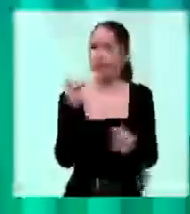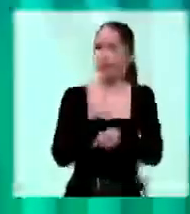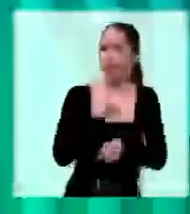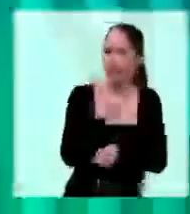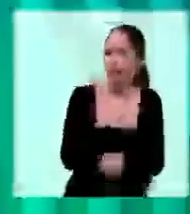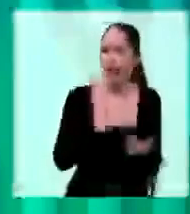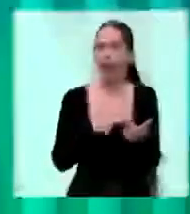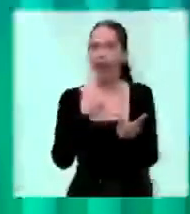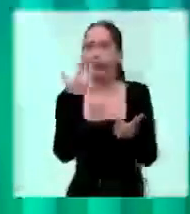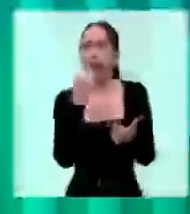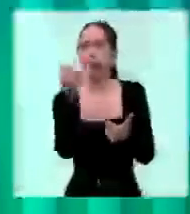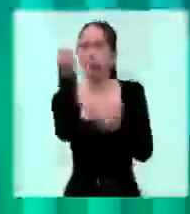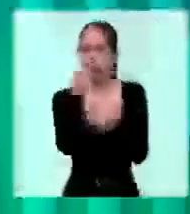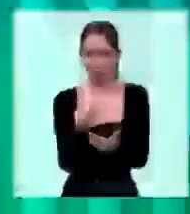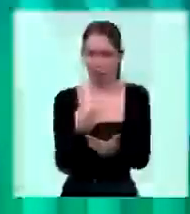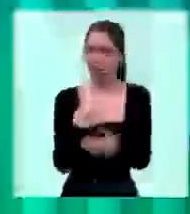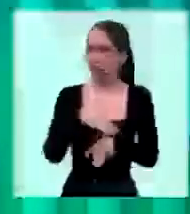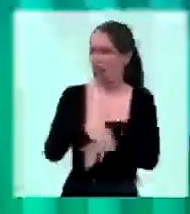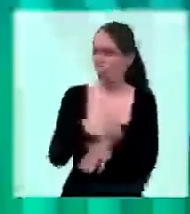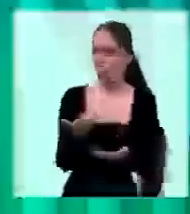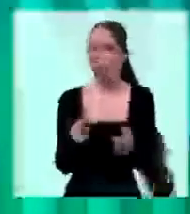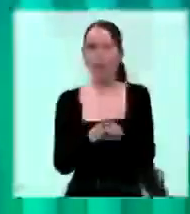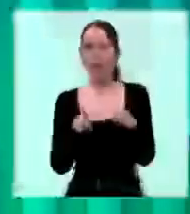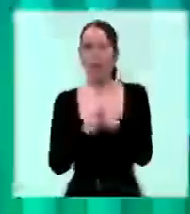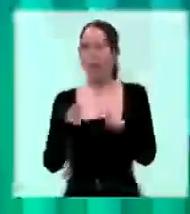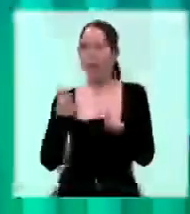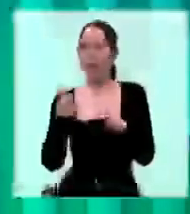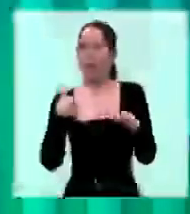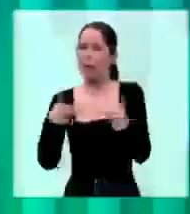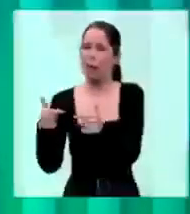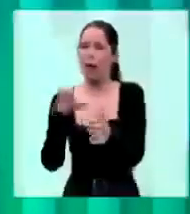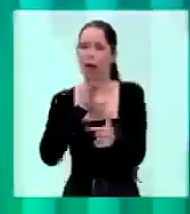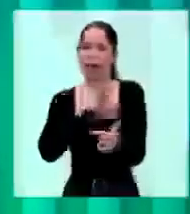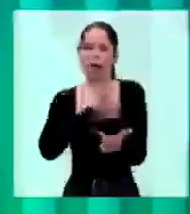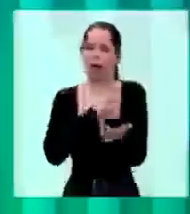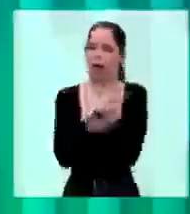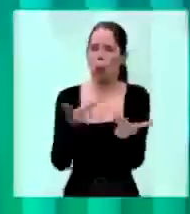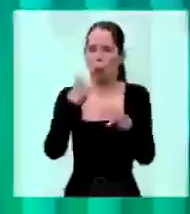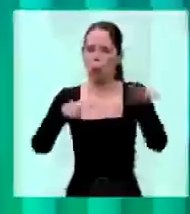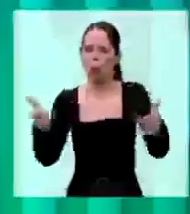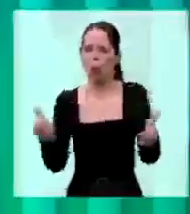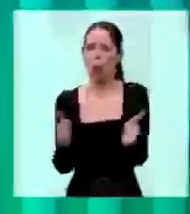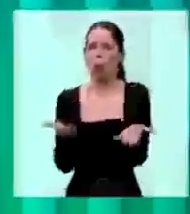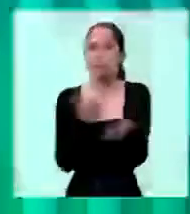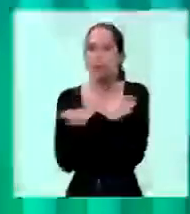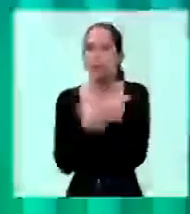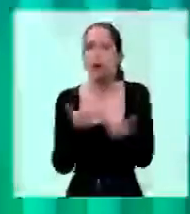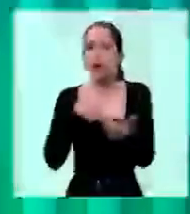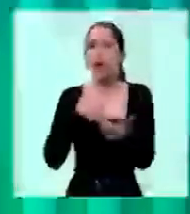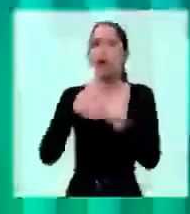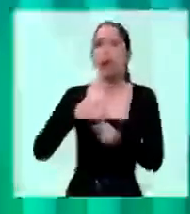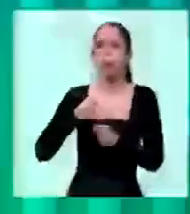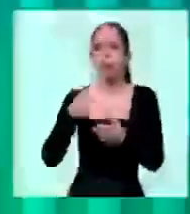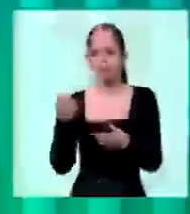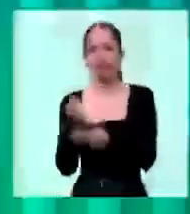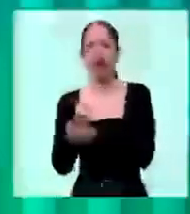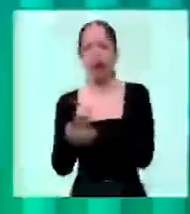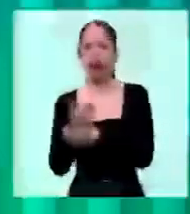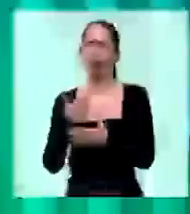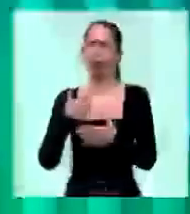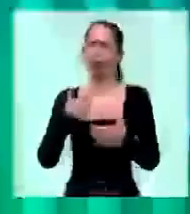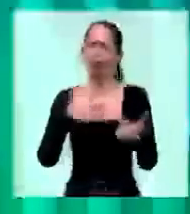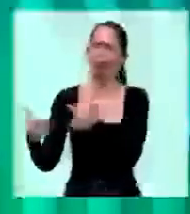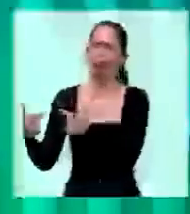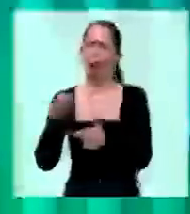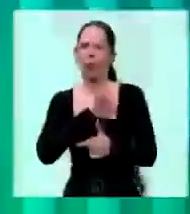Eu sou candidata a garantir que Porto Alegre retome a sua atividade econômica, garantindo microcréditos, trabalho e renda para as nossas mulheres e para os nossos